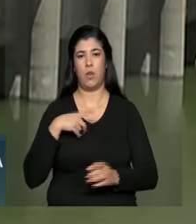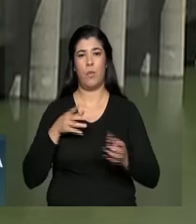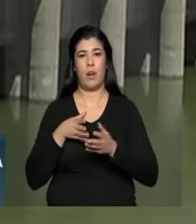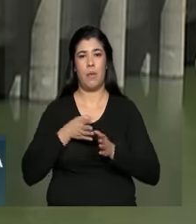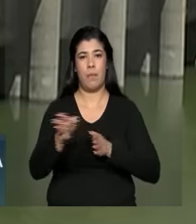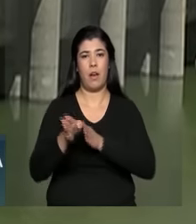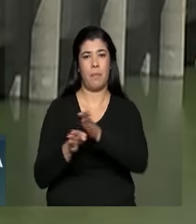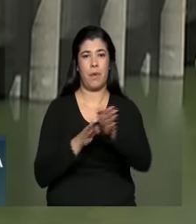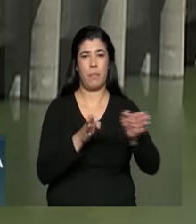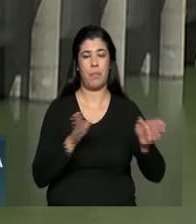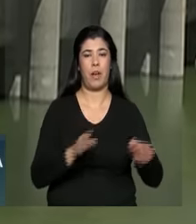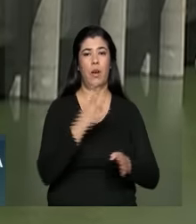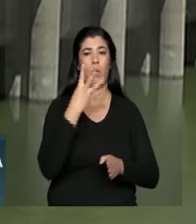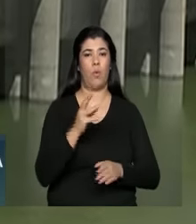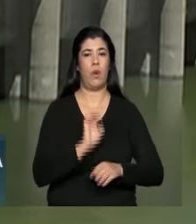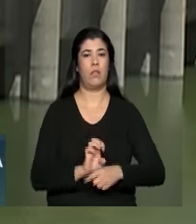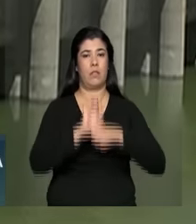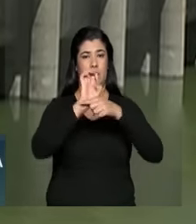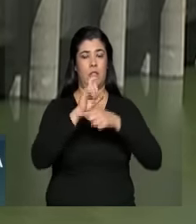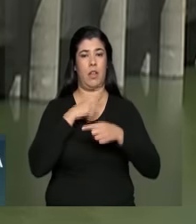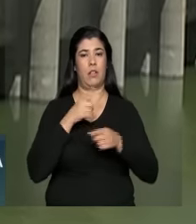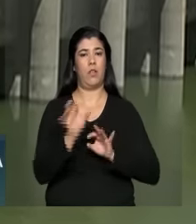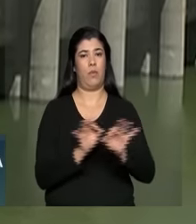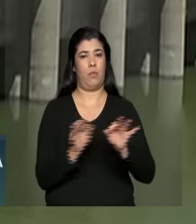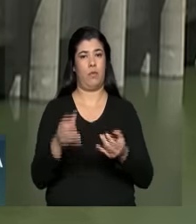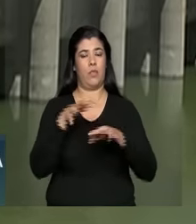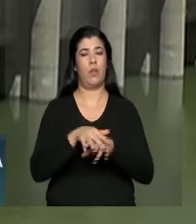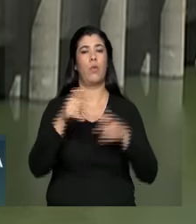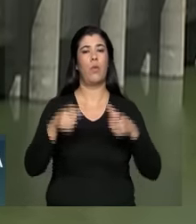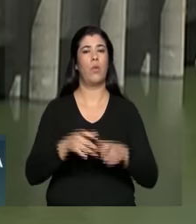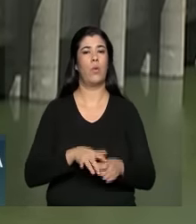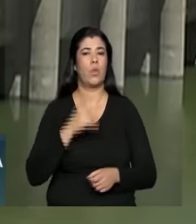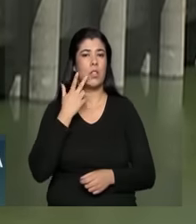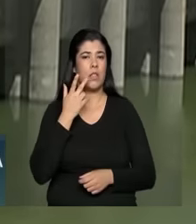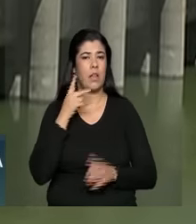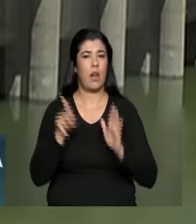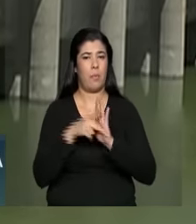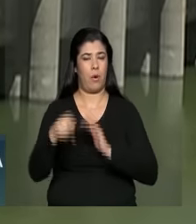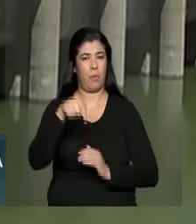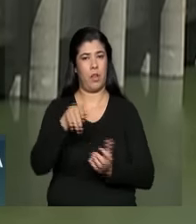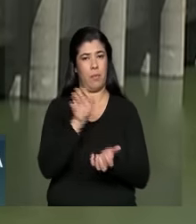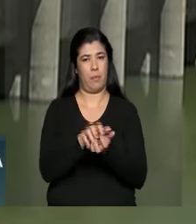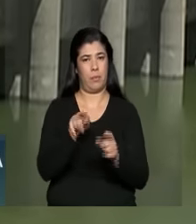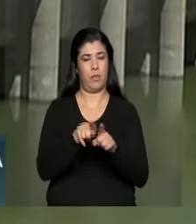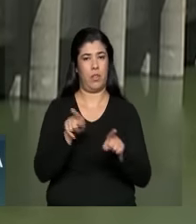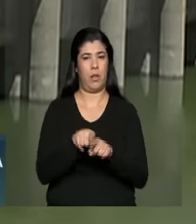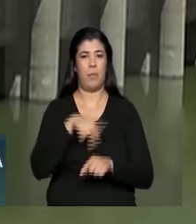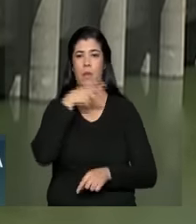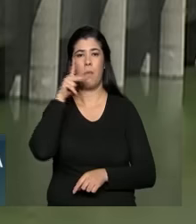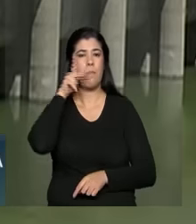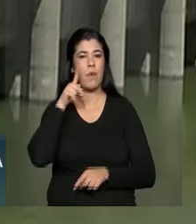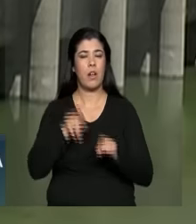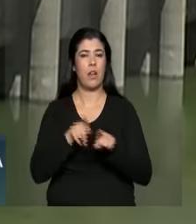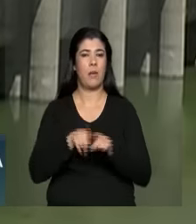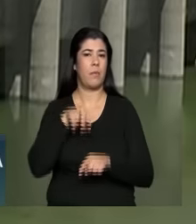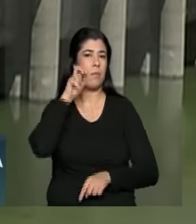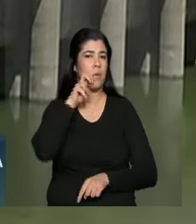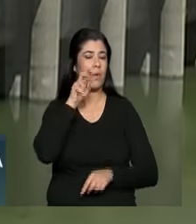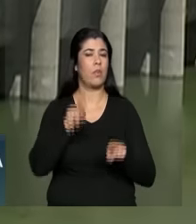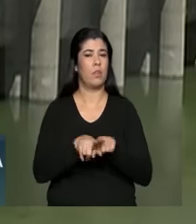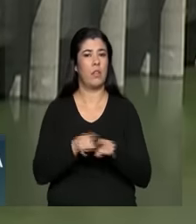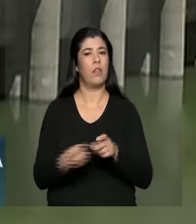ser beneficiados pelo projeto de integração, que são Ceará, o próprio estado do Pernambuco, Paraíba e Rio Grande do Norte.